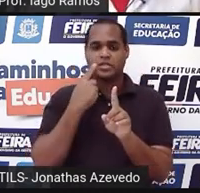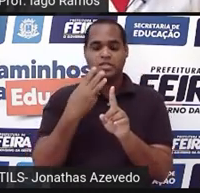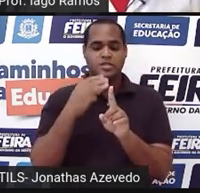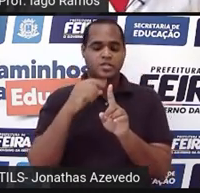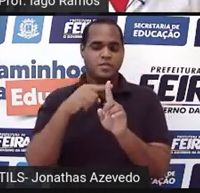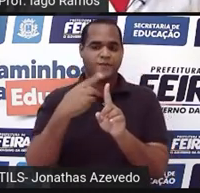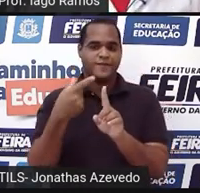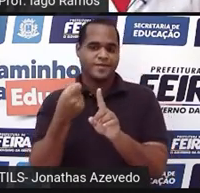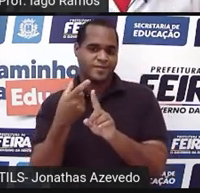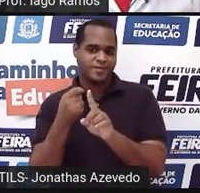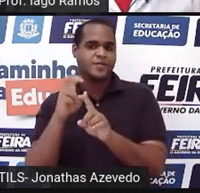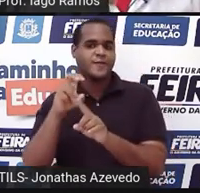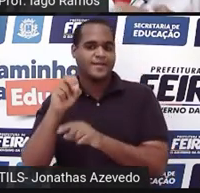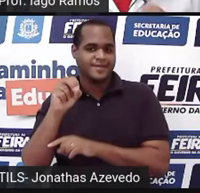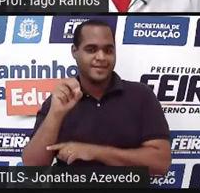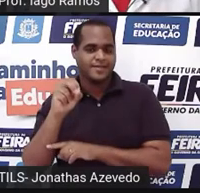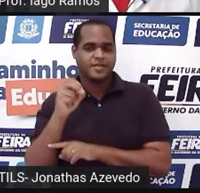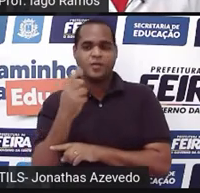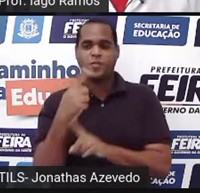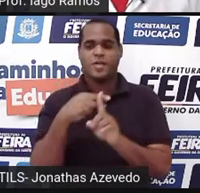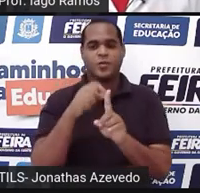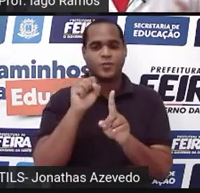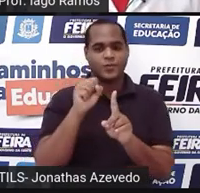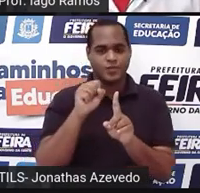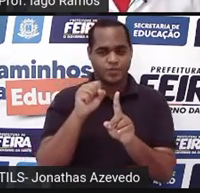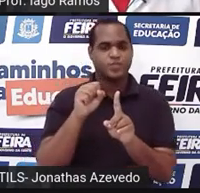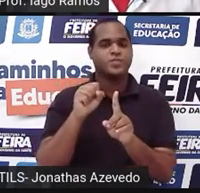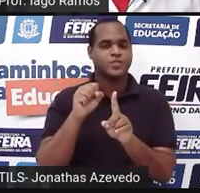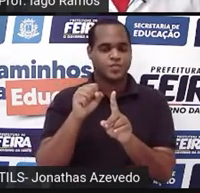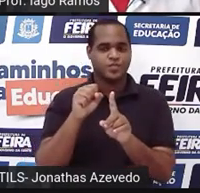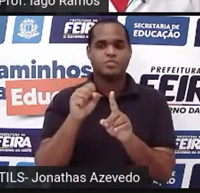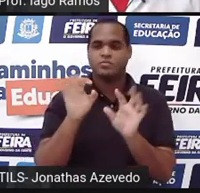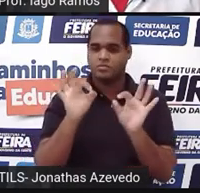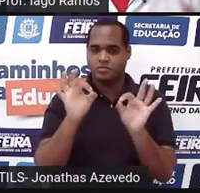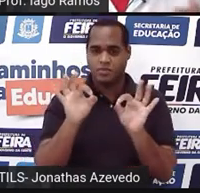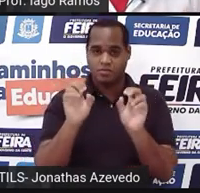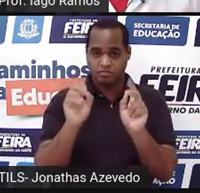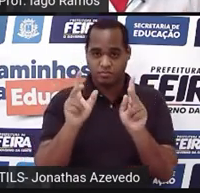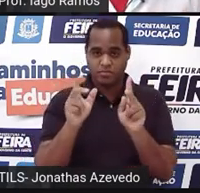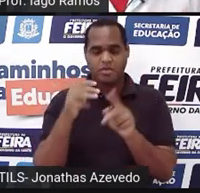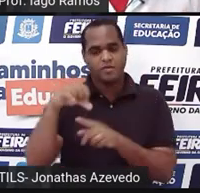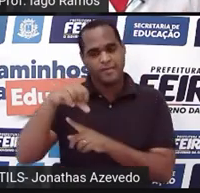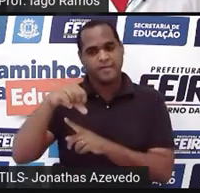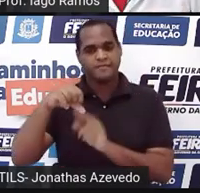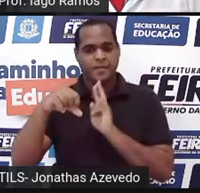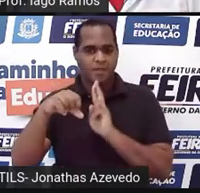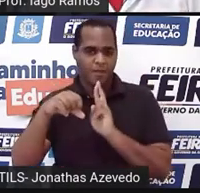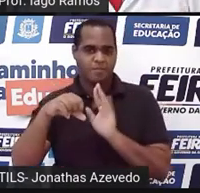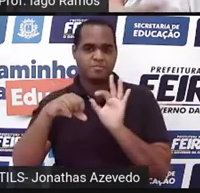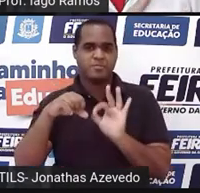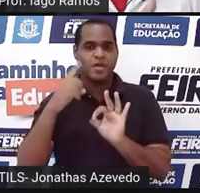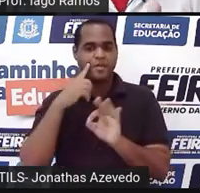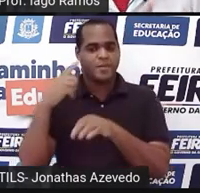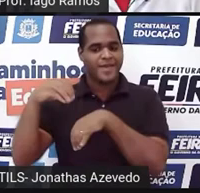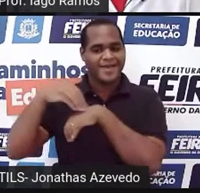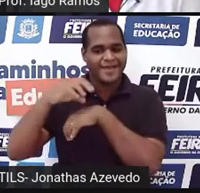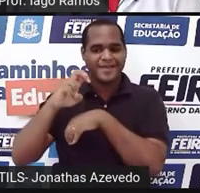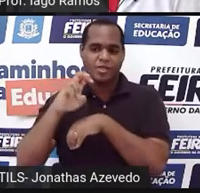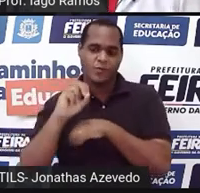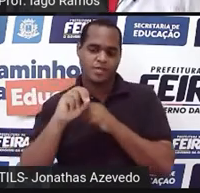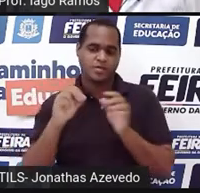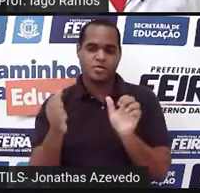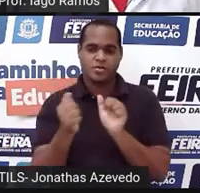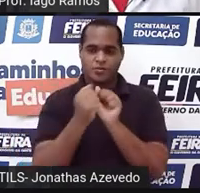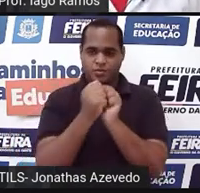50. Um 1 mais 8, certo? Que dá 9. E aí eu pego 50 e